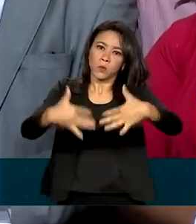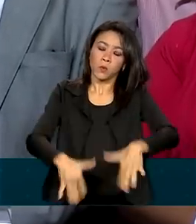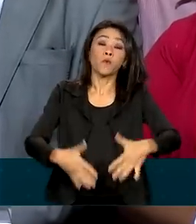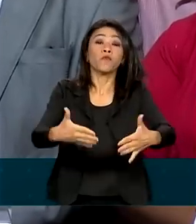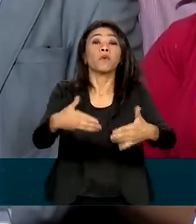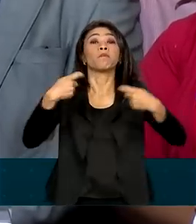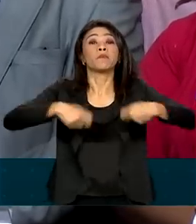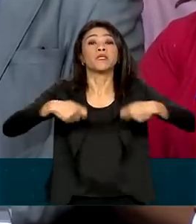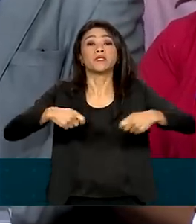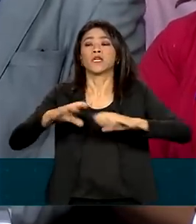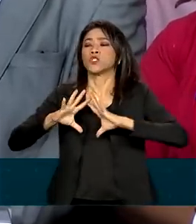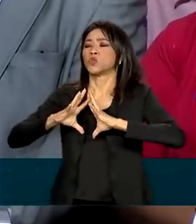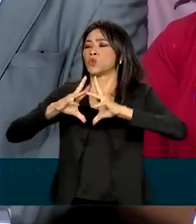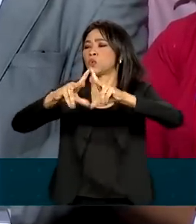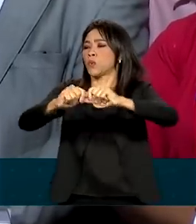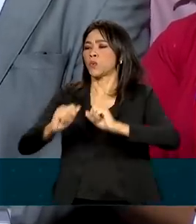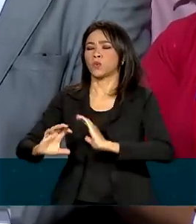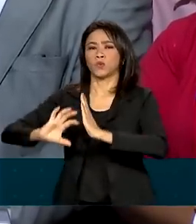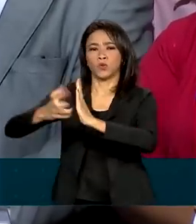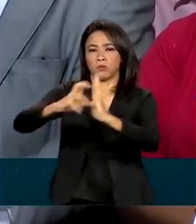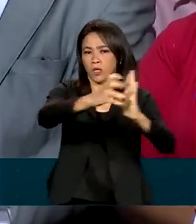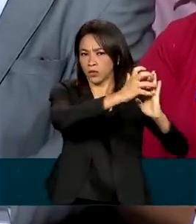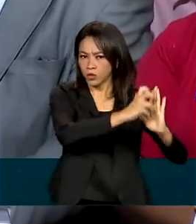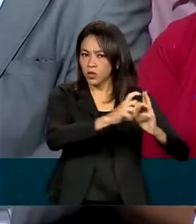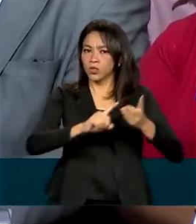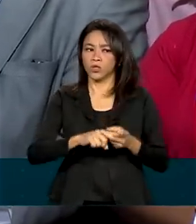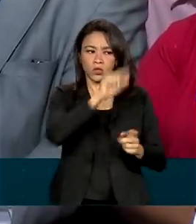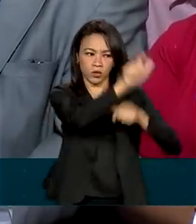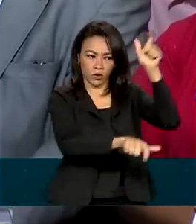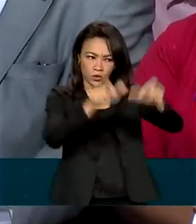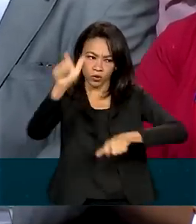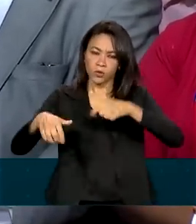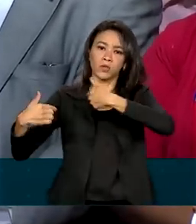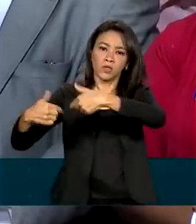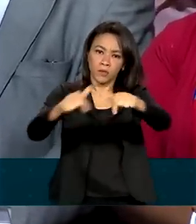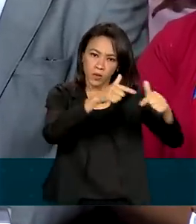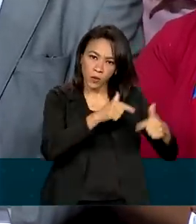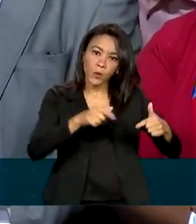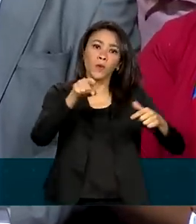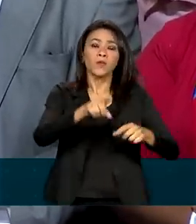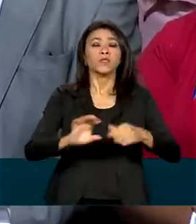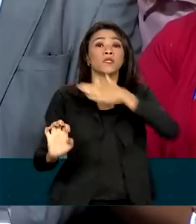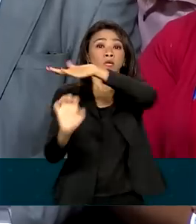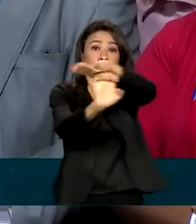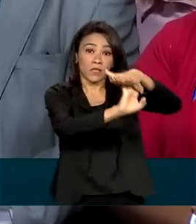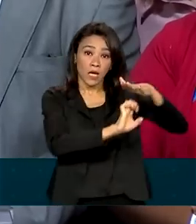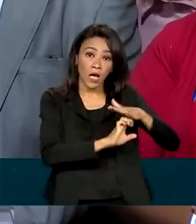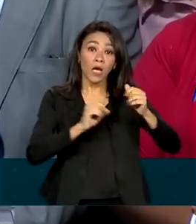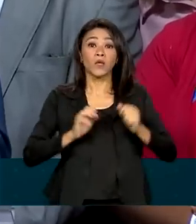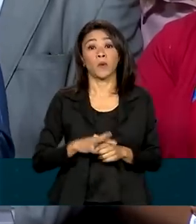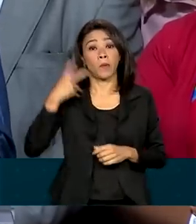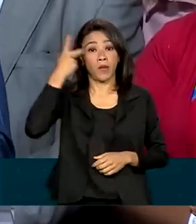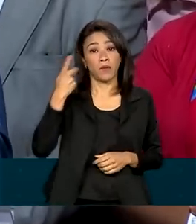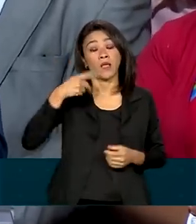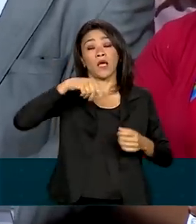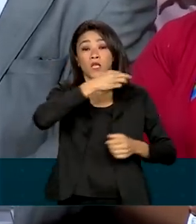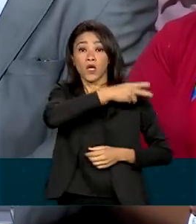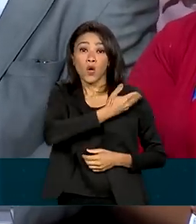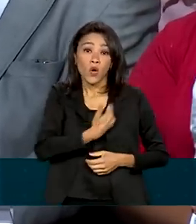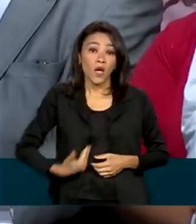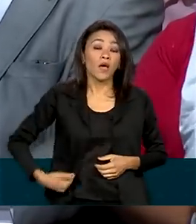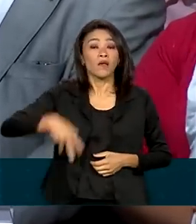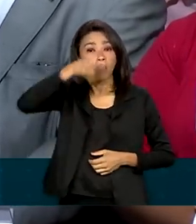de todos os partidos políticos, trabalhadores, empresários, parlamentares, governadores, prefeitos,